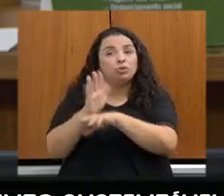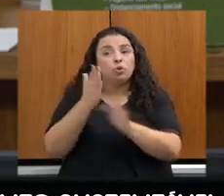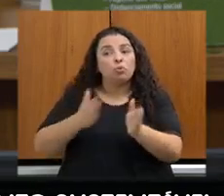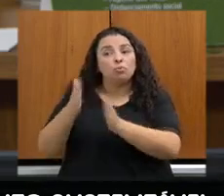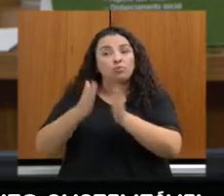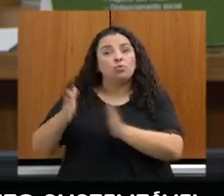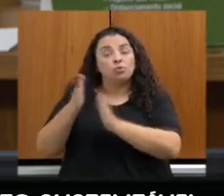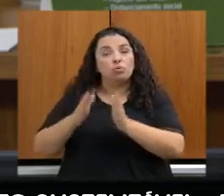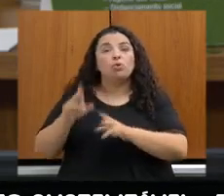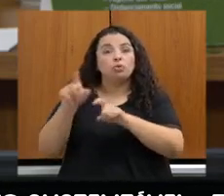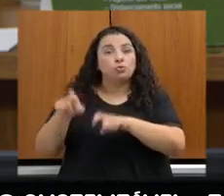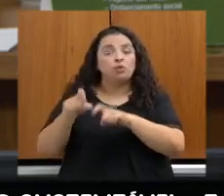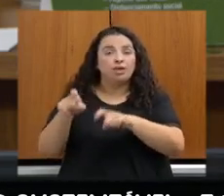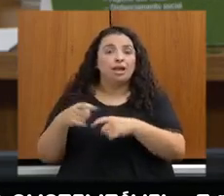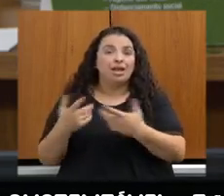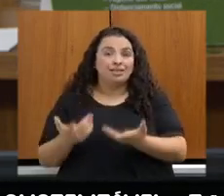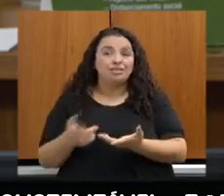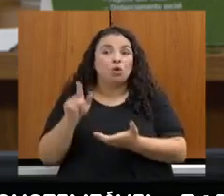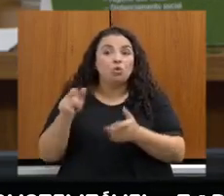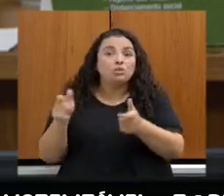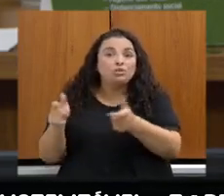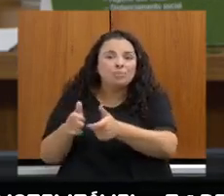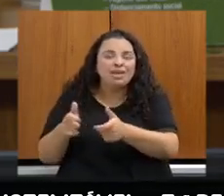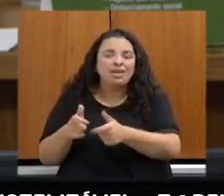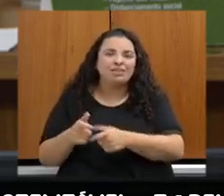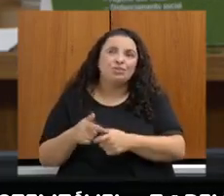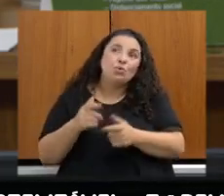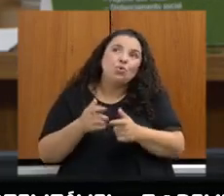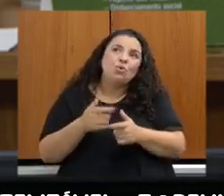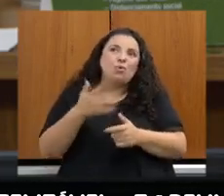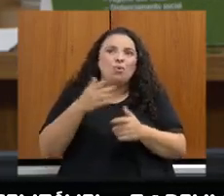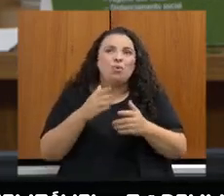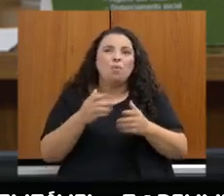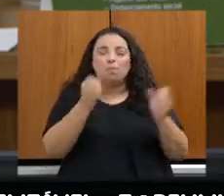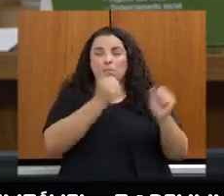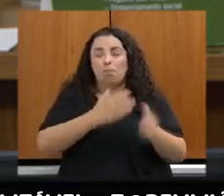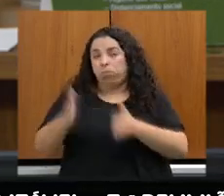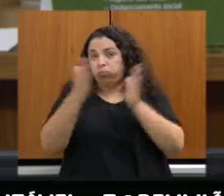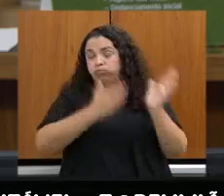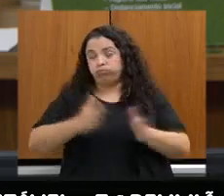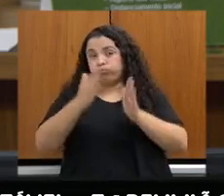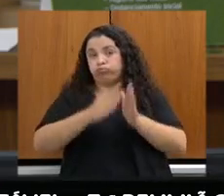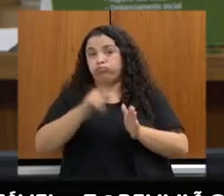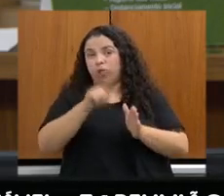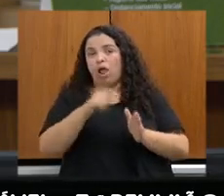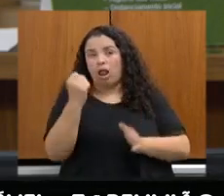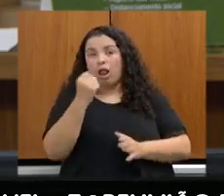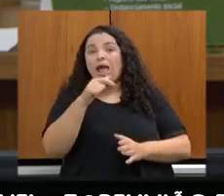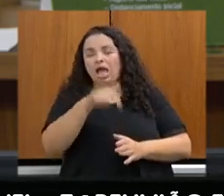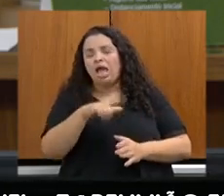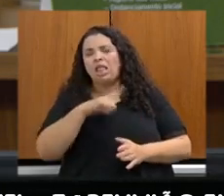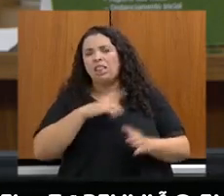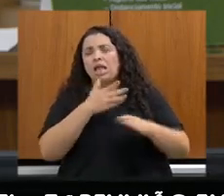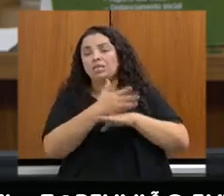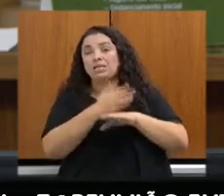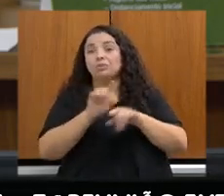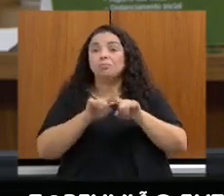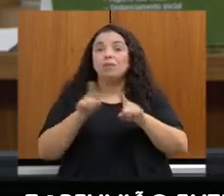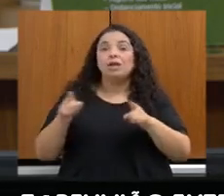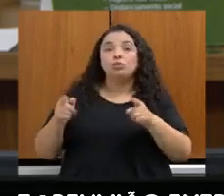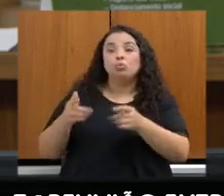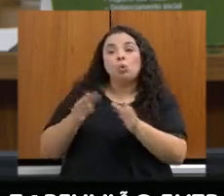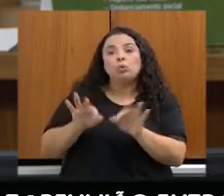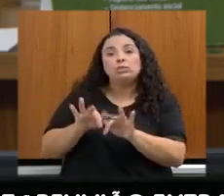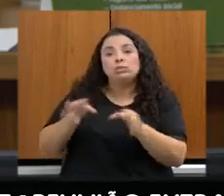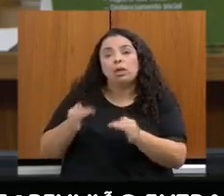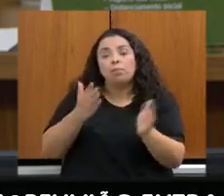porque os grandes têm acesso, não assistência, mas os pequenos não têm esse acesso a ter uma gestão adequada. E gestão adequada do ponto